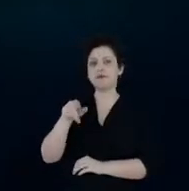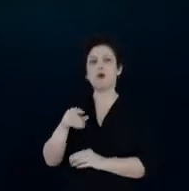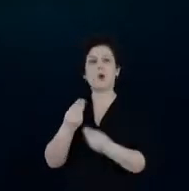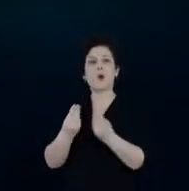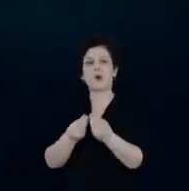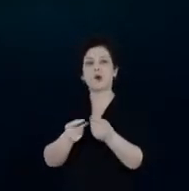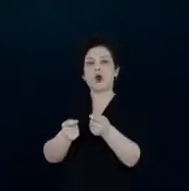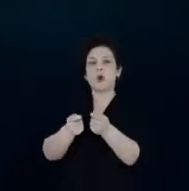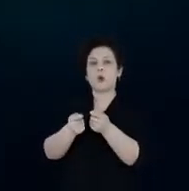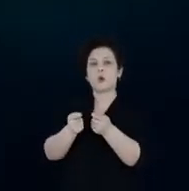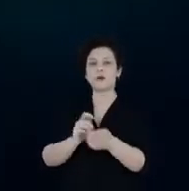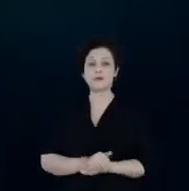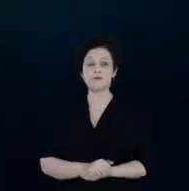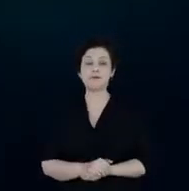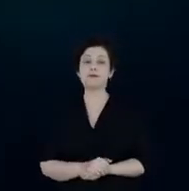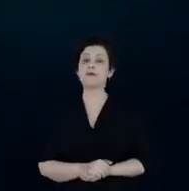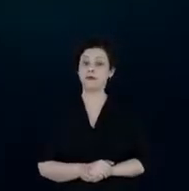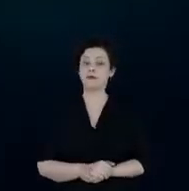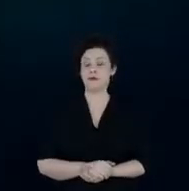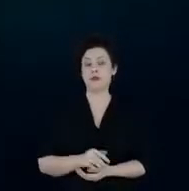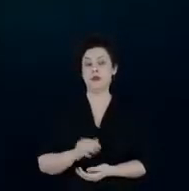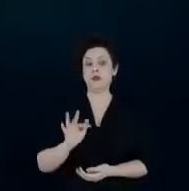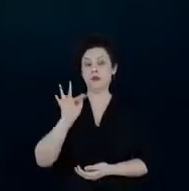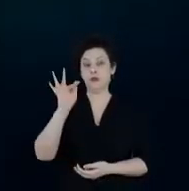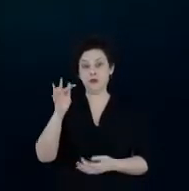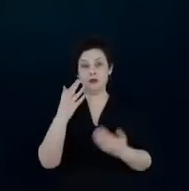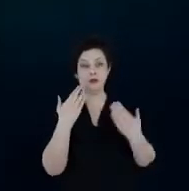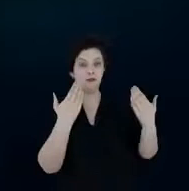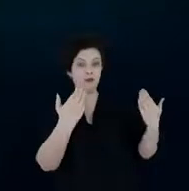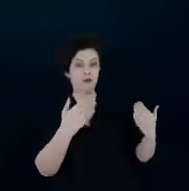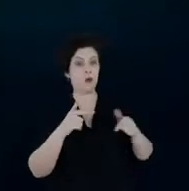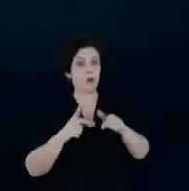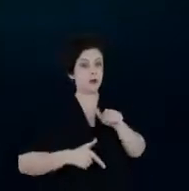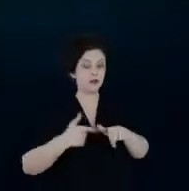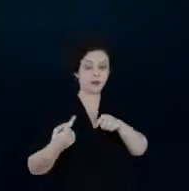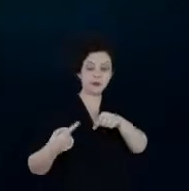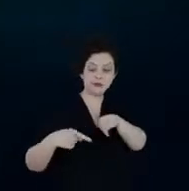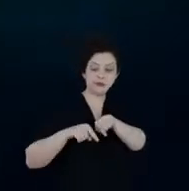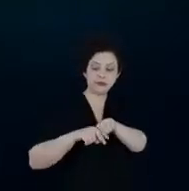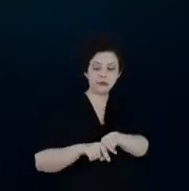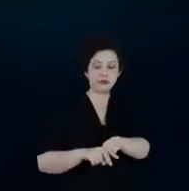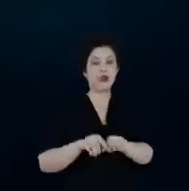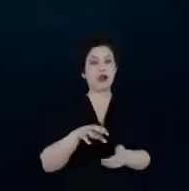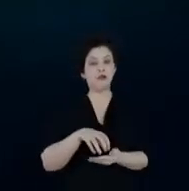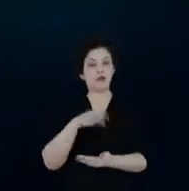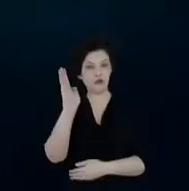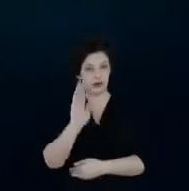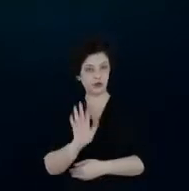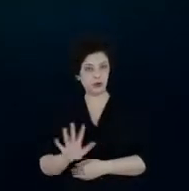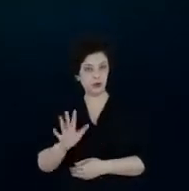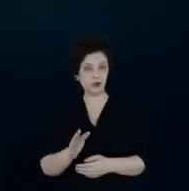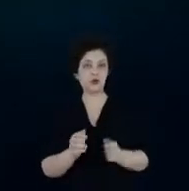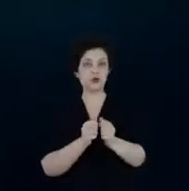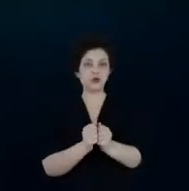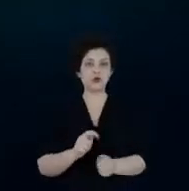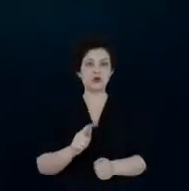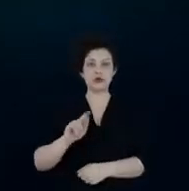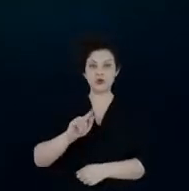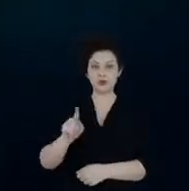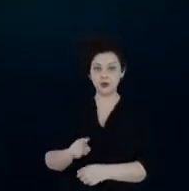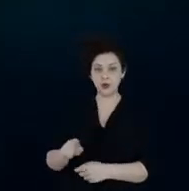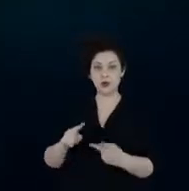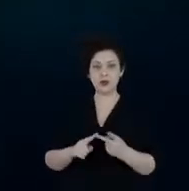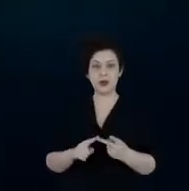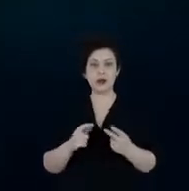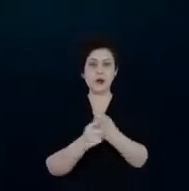E, por fim, eu acho que a visão de futuro é um trabalho que a ANEL, juntamente com a GIZ, a PUC-Rio e a